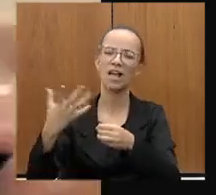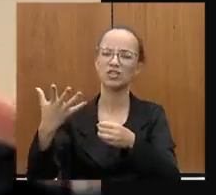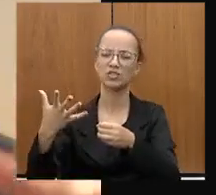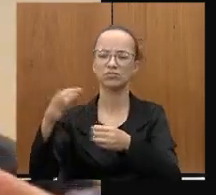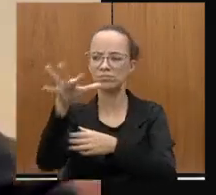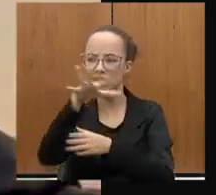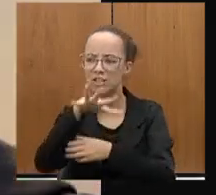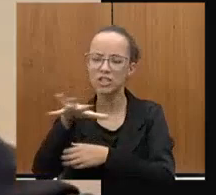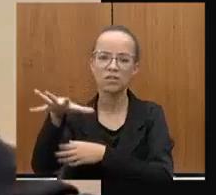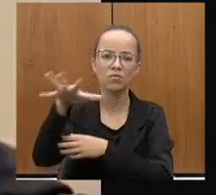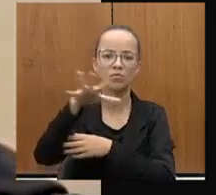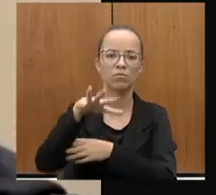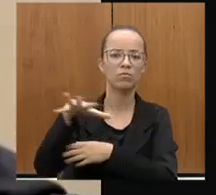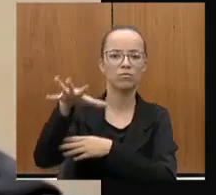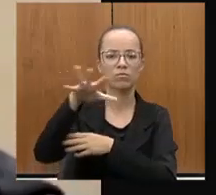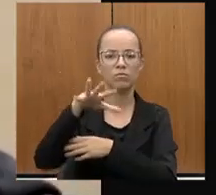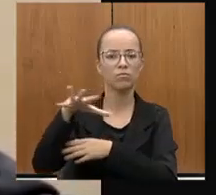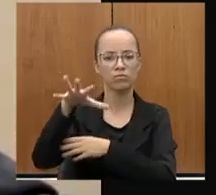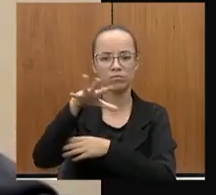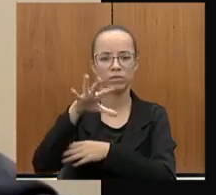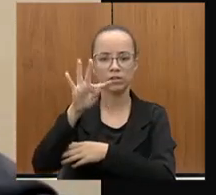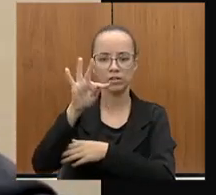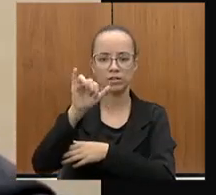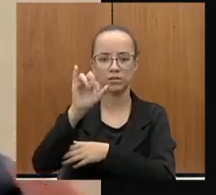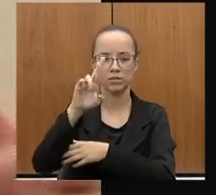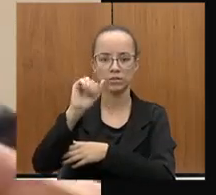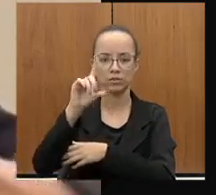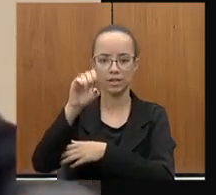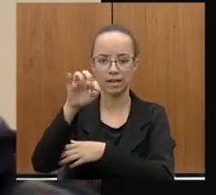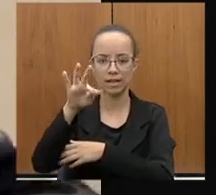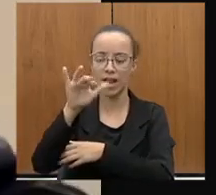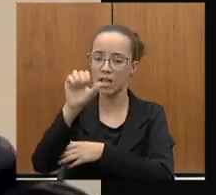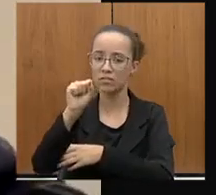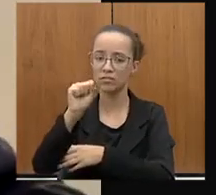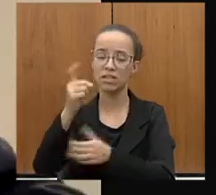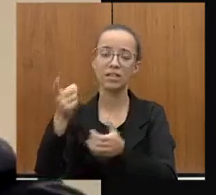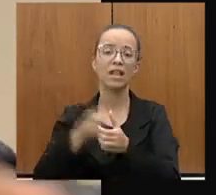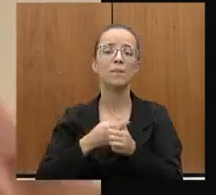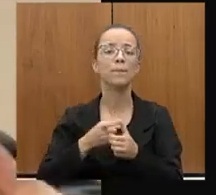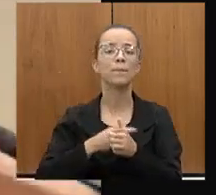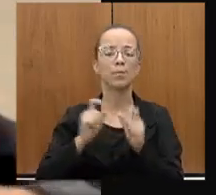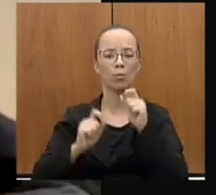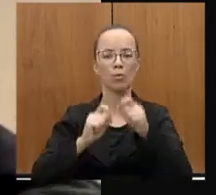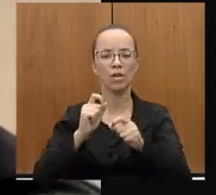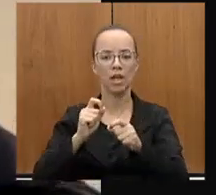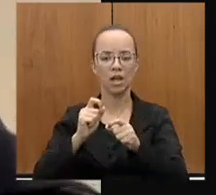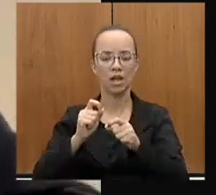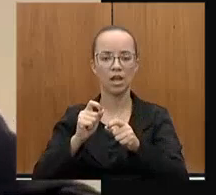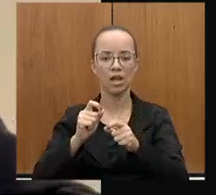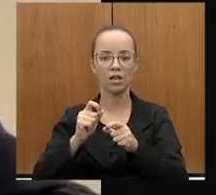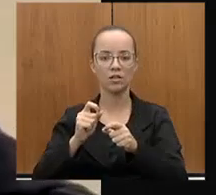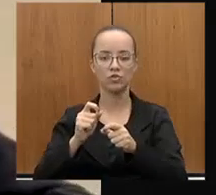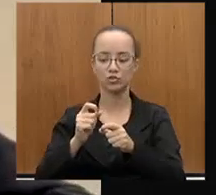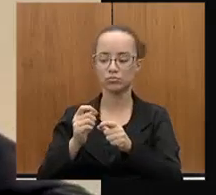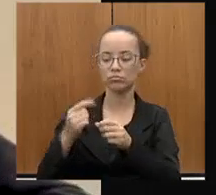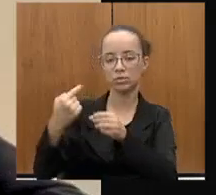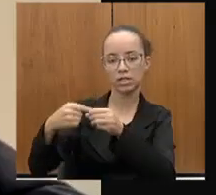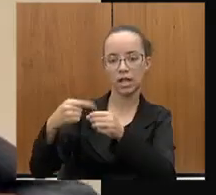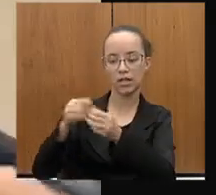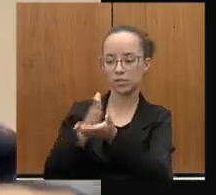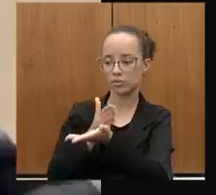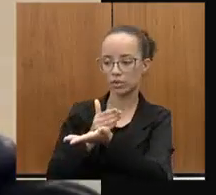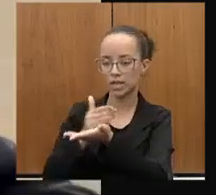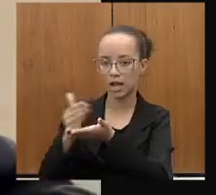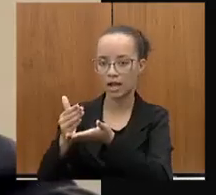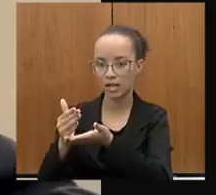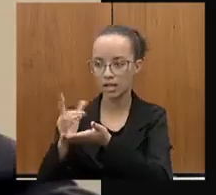para aquela região do Campo das Vertentes, e que depende da entrada e saída da cidade. E o